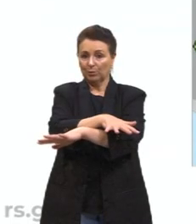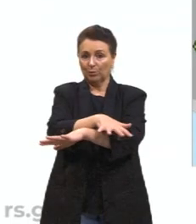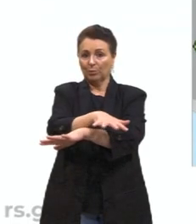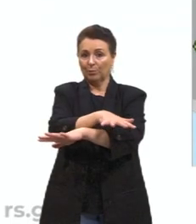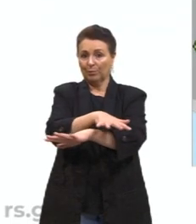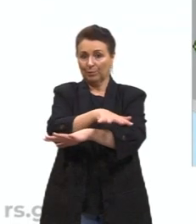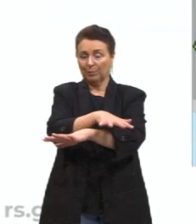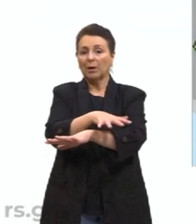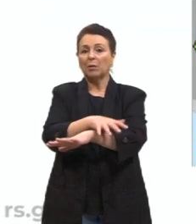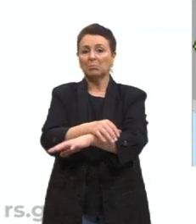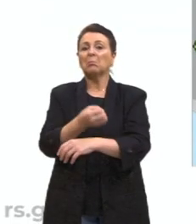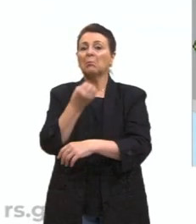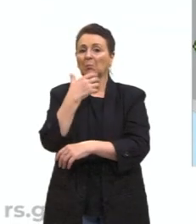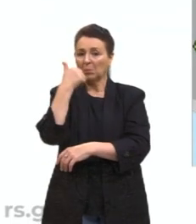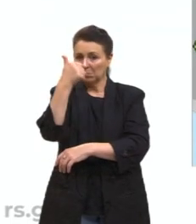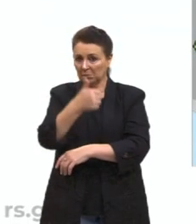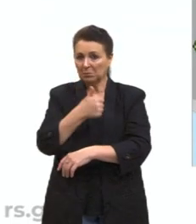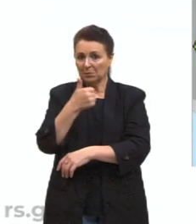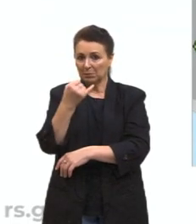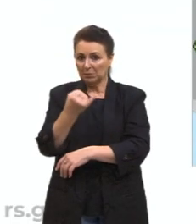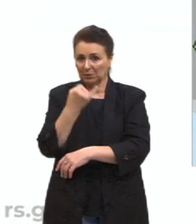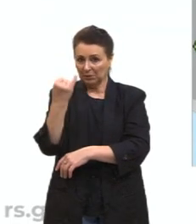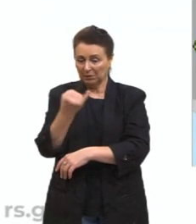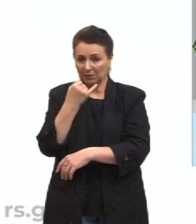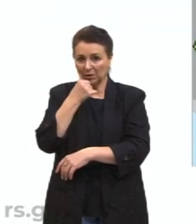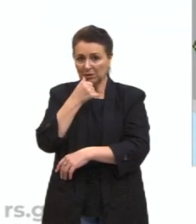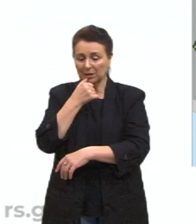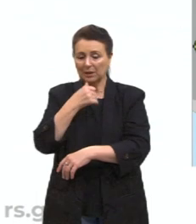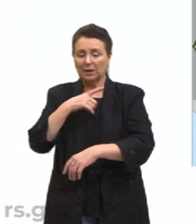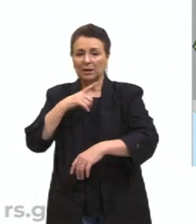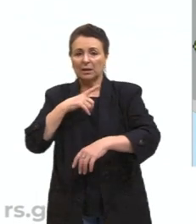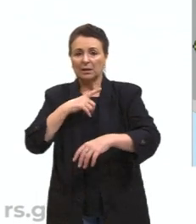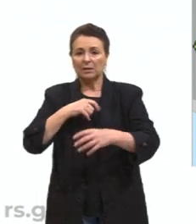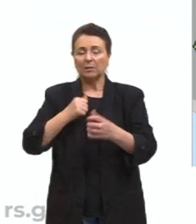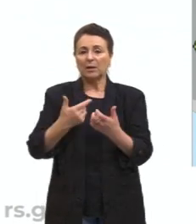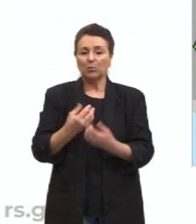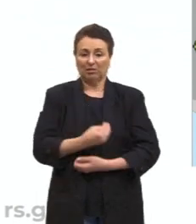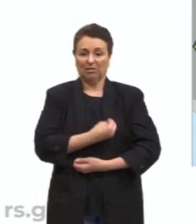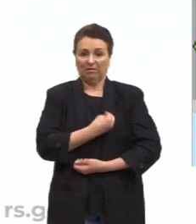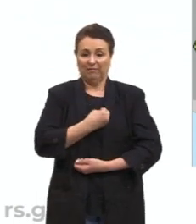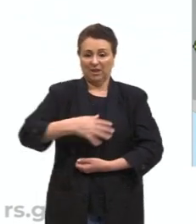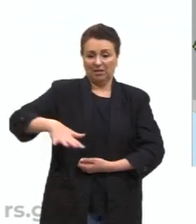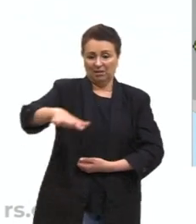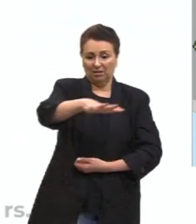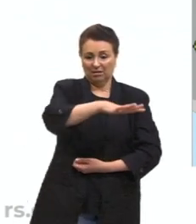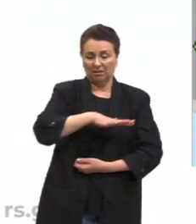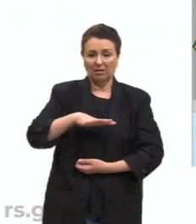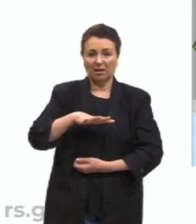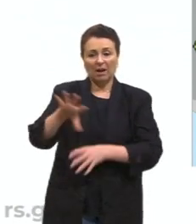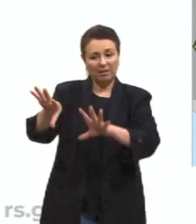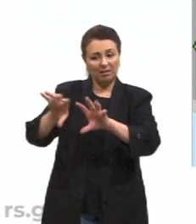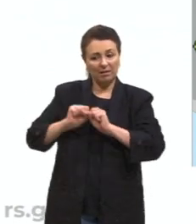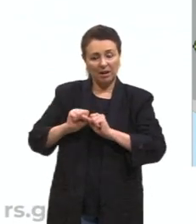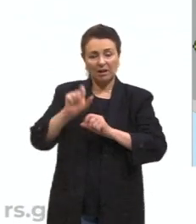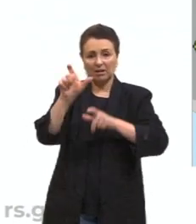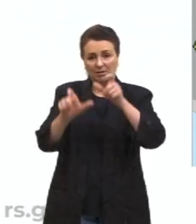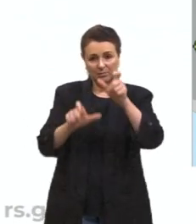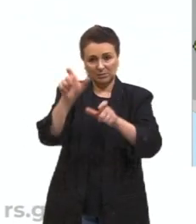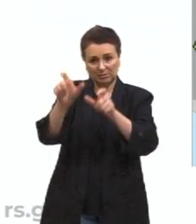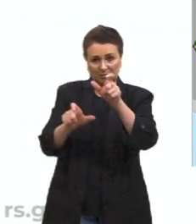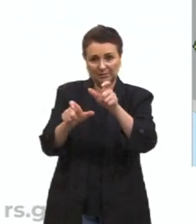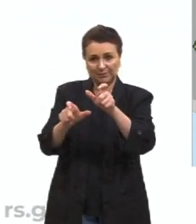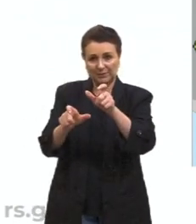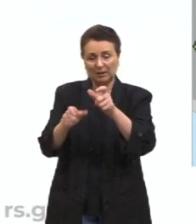biodiversidade, então acaba sendo um local atrativo para essas pessoas e, como a gente viu nos blocos